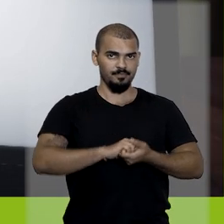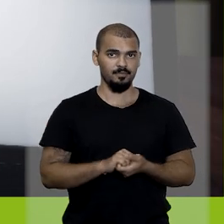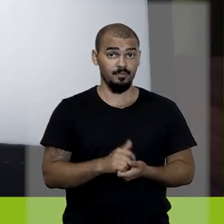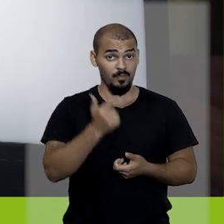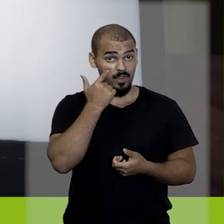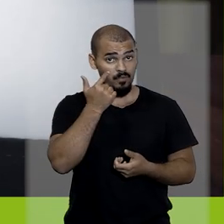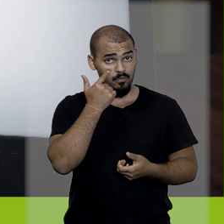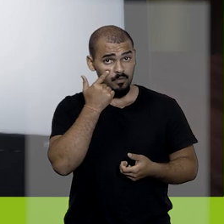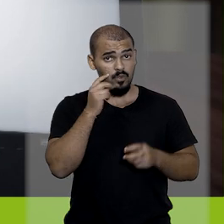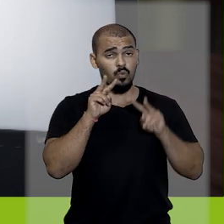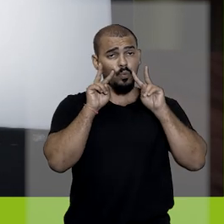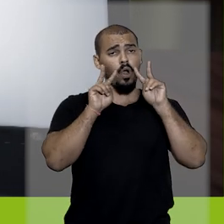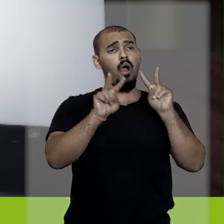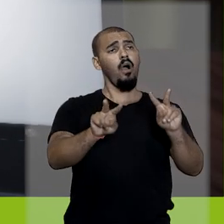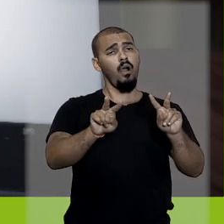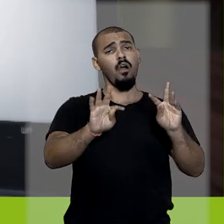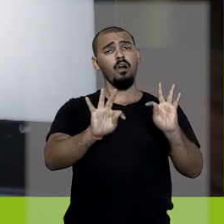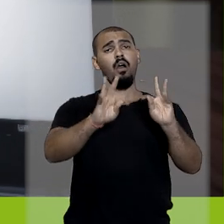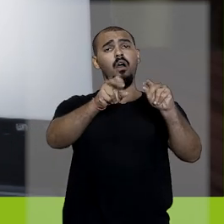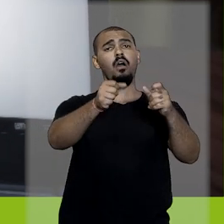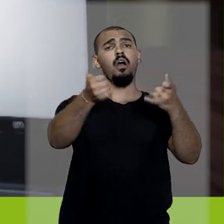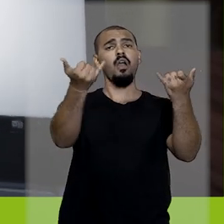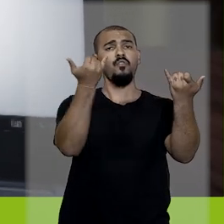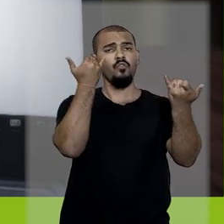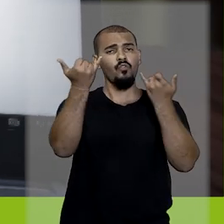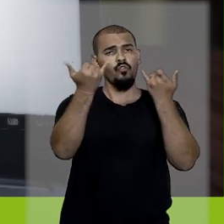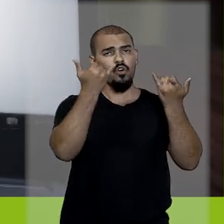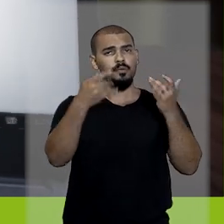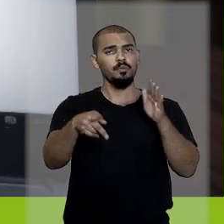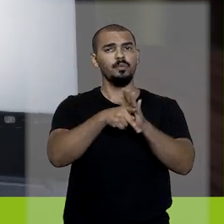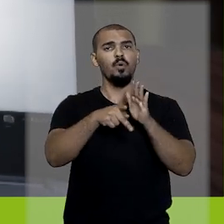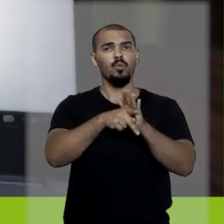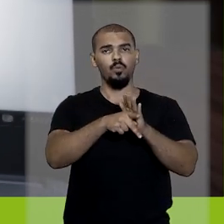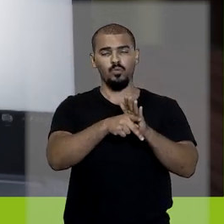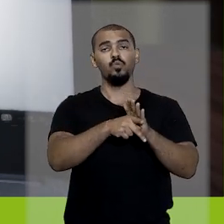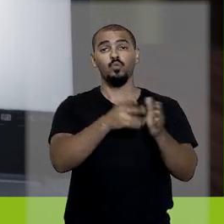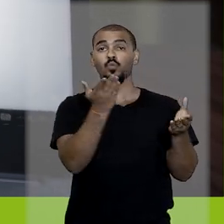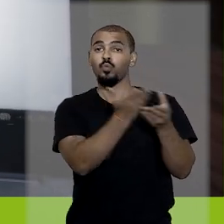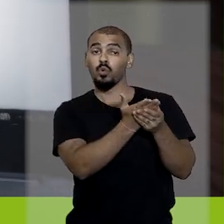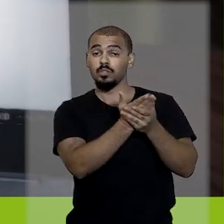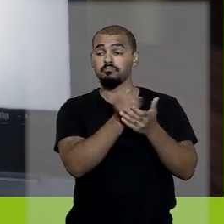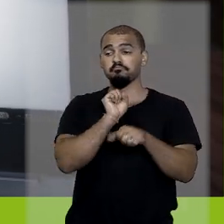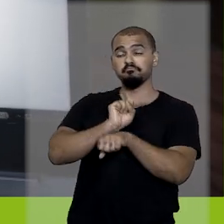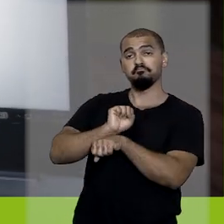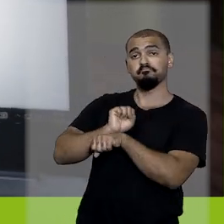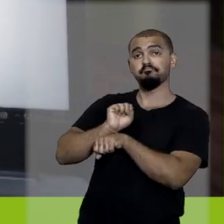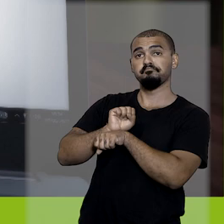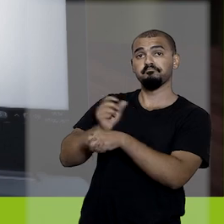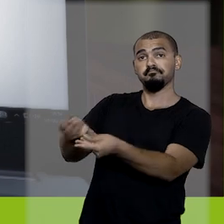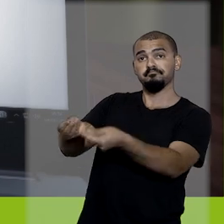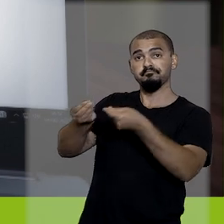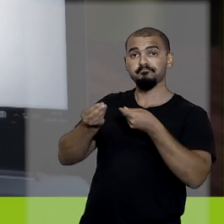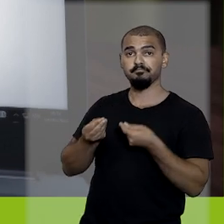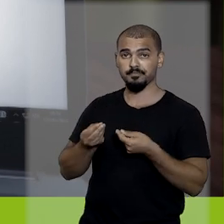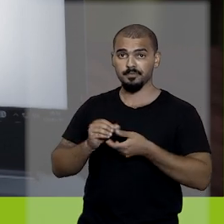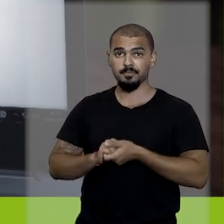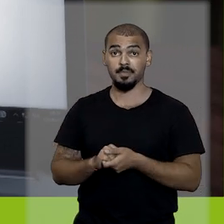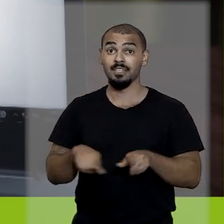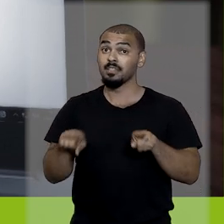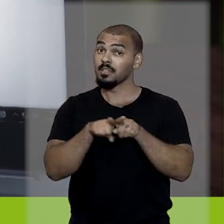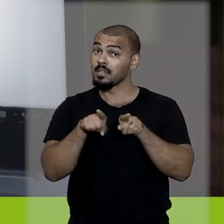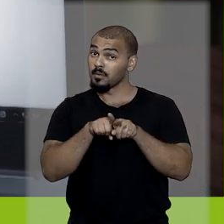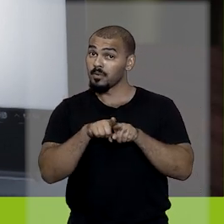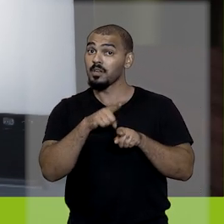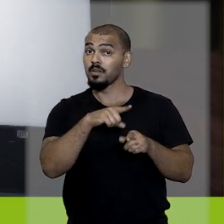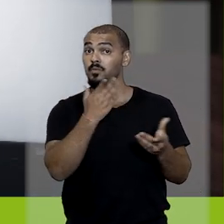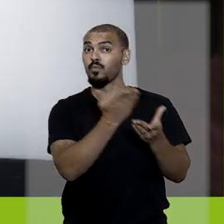Aqui o usuário visualiza todas as informações referentes aos processos aguardando o retorno de outras unidades